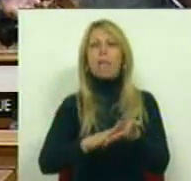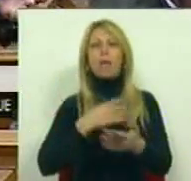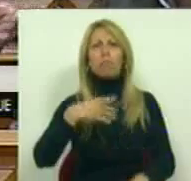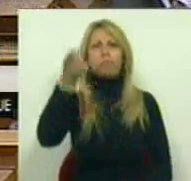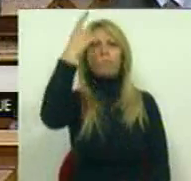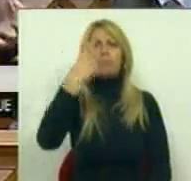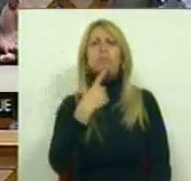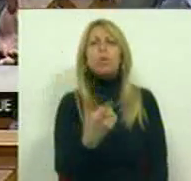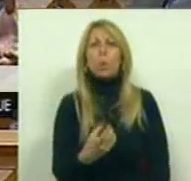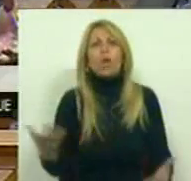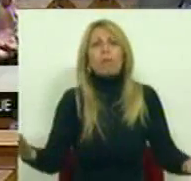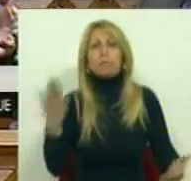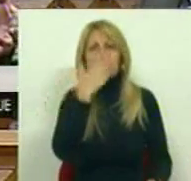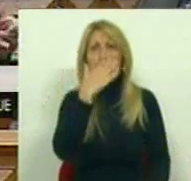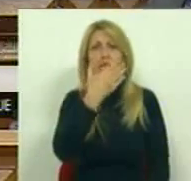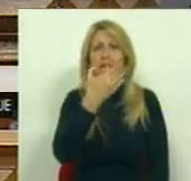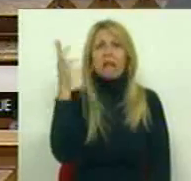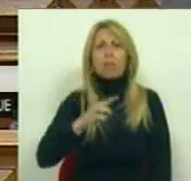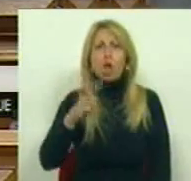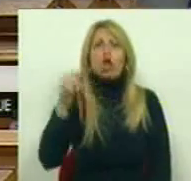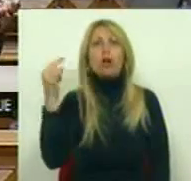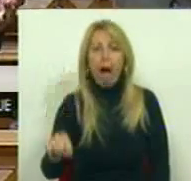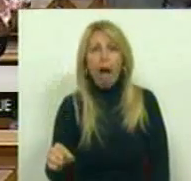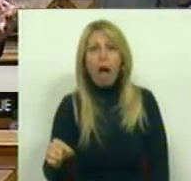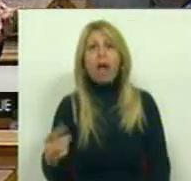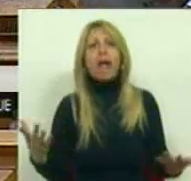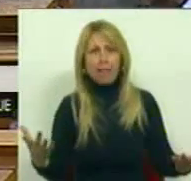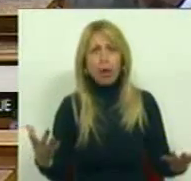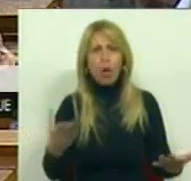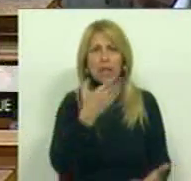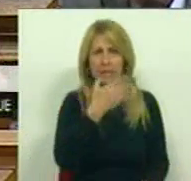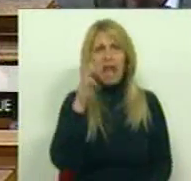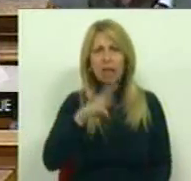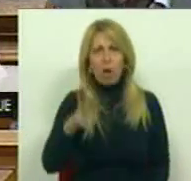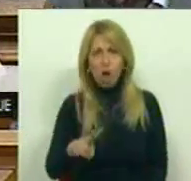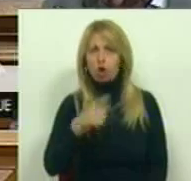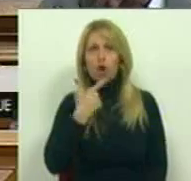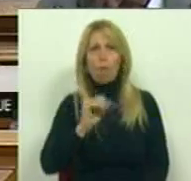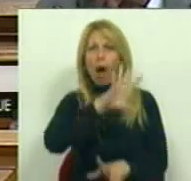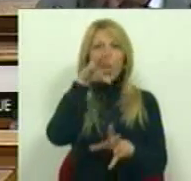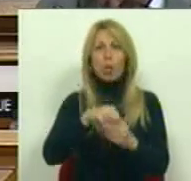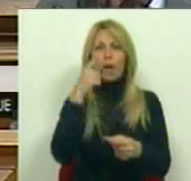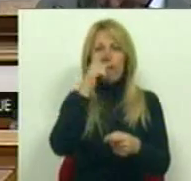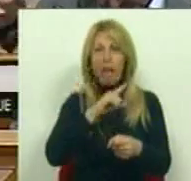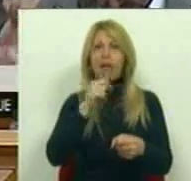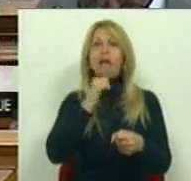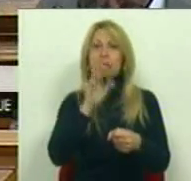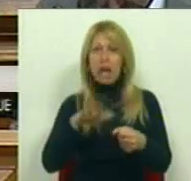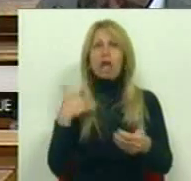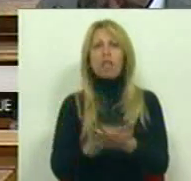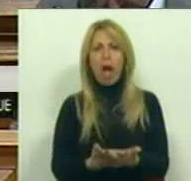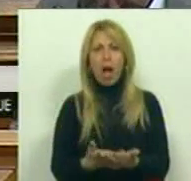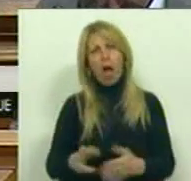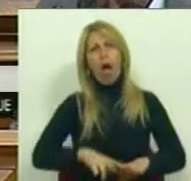faz é se há 7 milhões, não caberão nesses 7 milhões os dadores de sangue? Isso é uma dupla